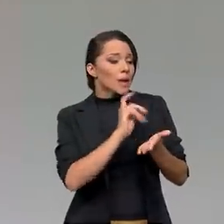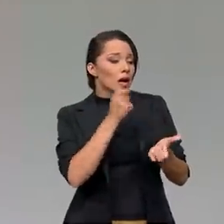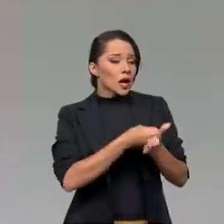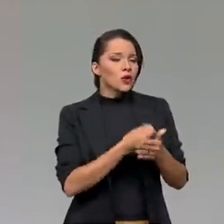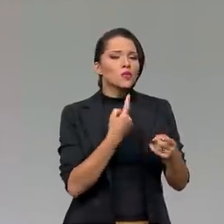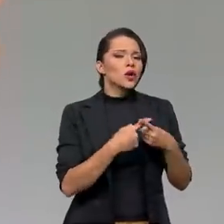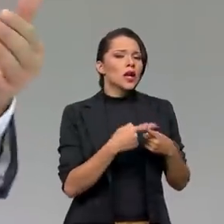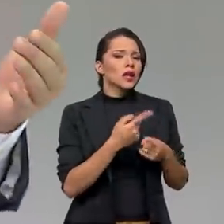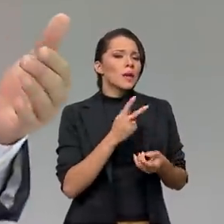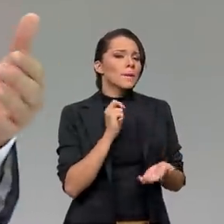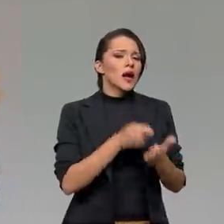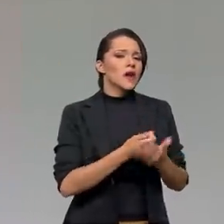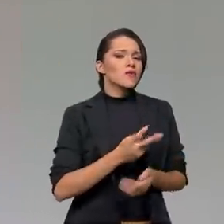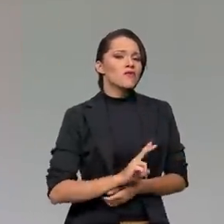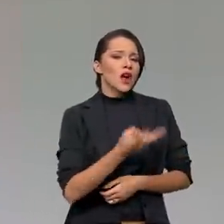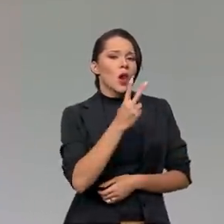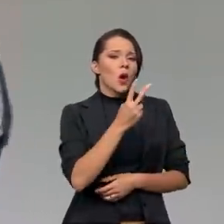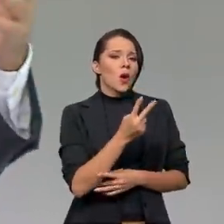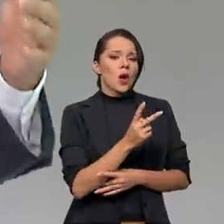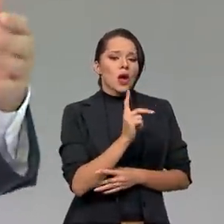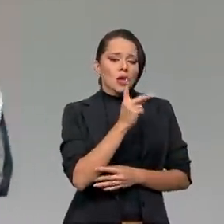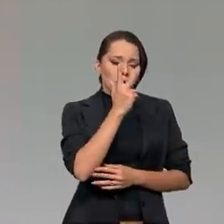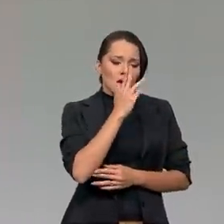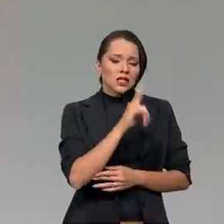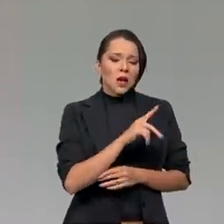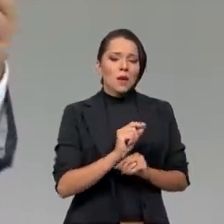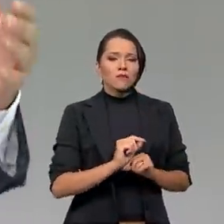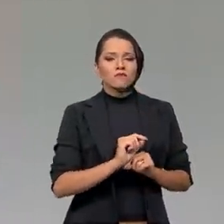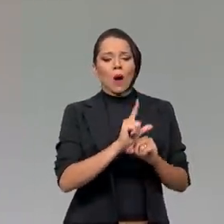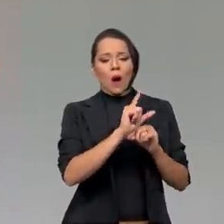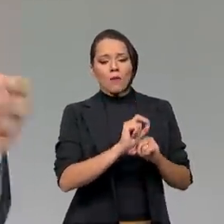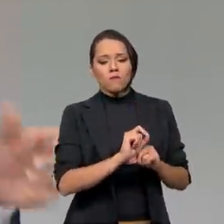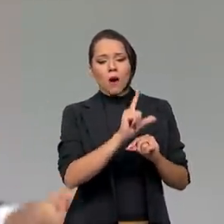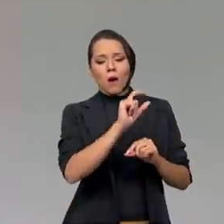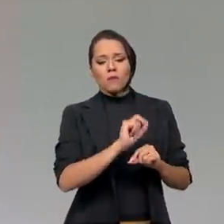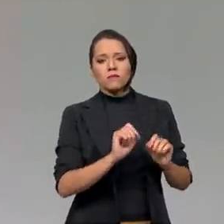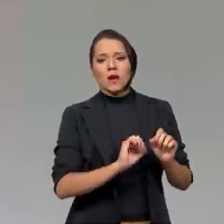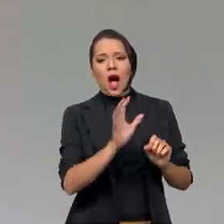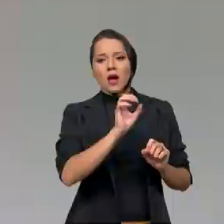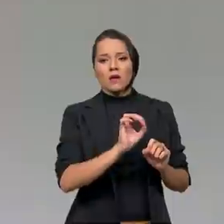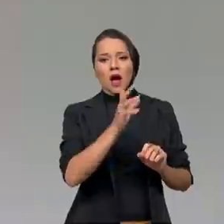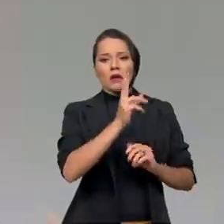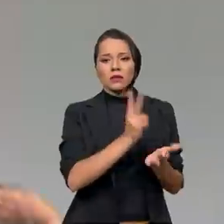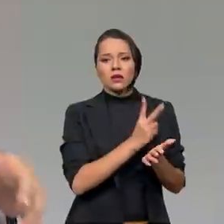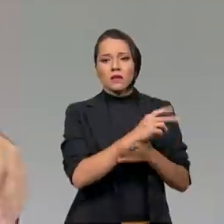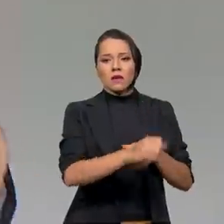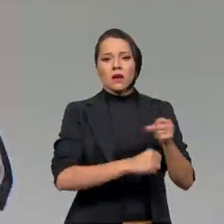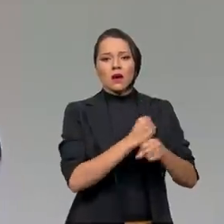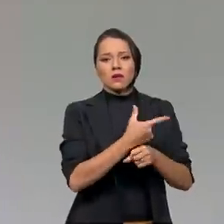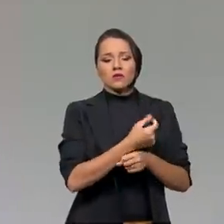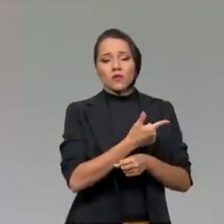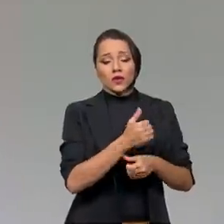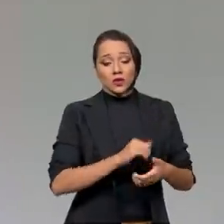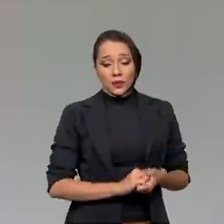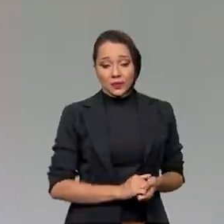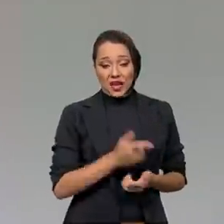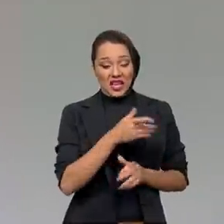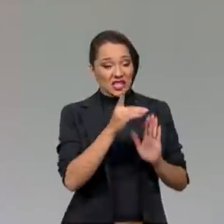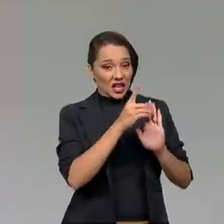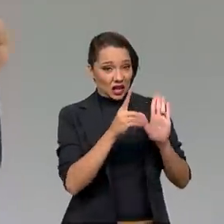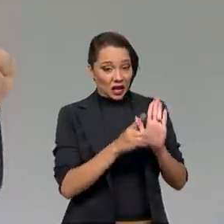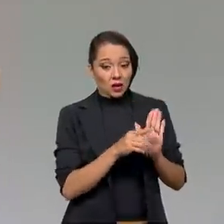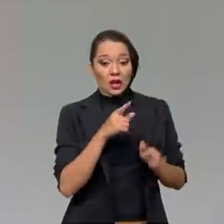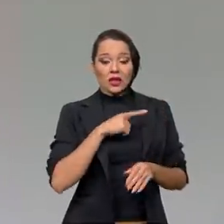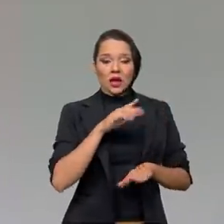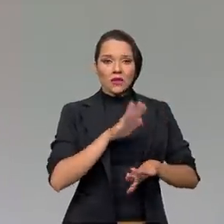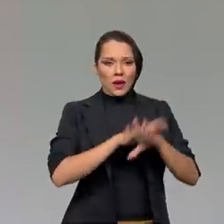Por que eles estão pagando um combustível que se eleva e está se elevando em 2021? Esse decreto trouxe